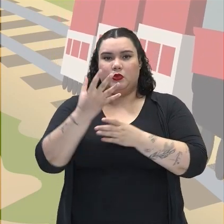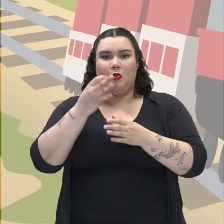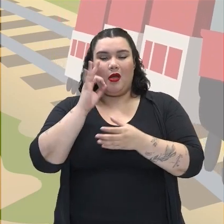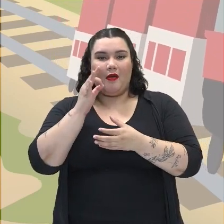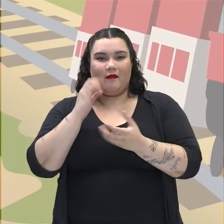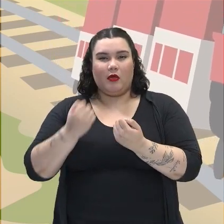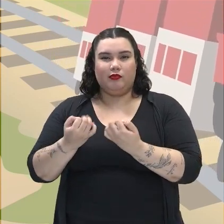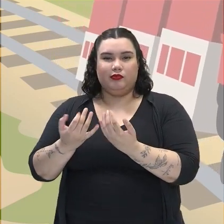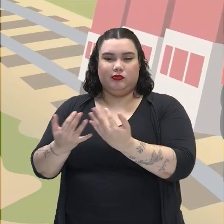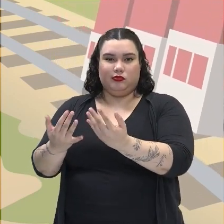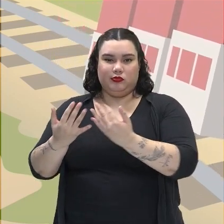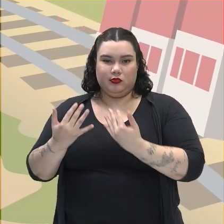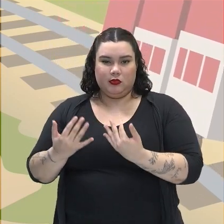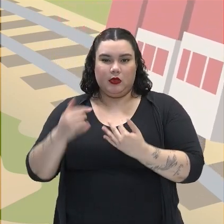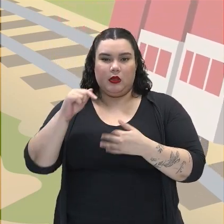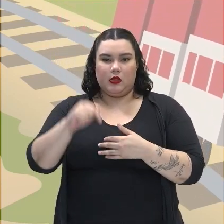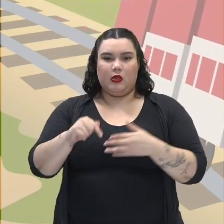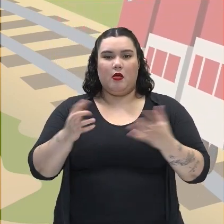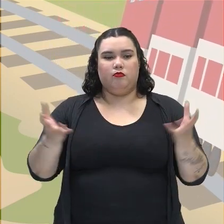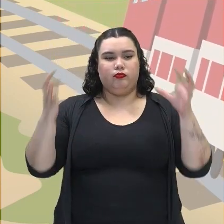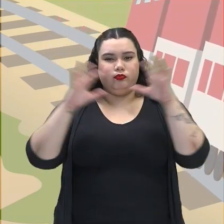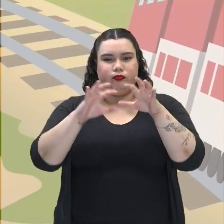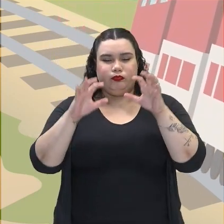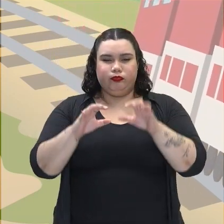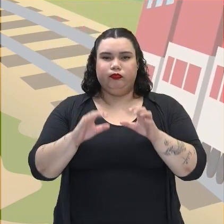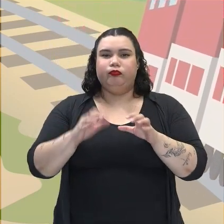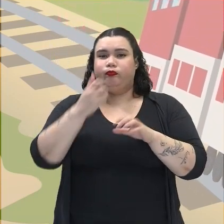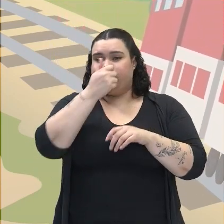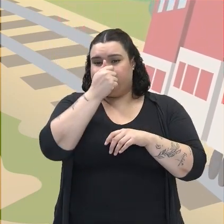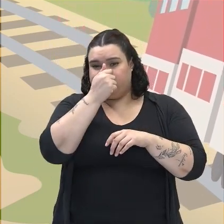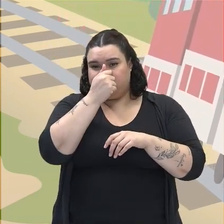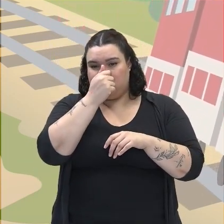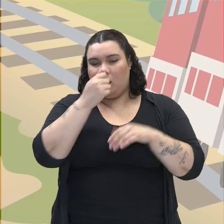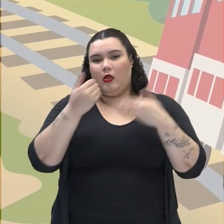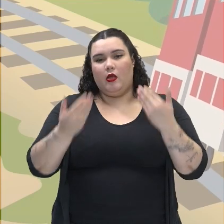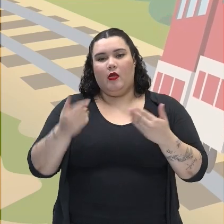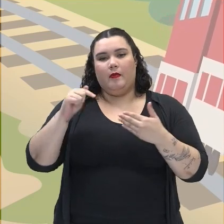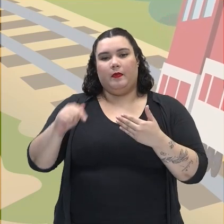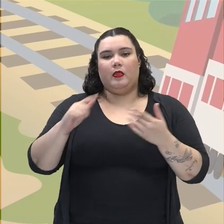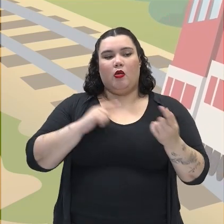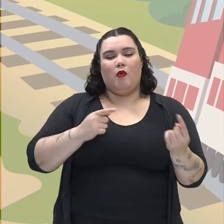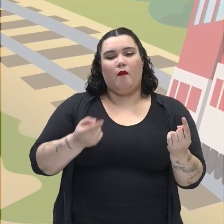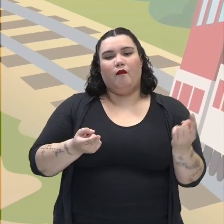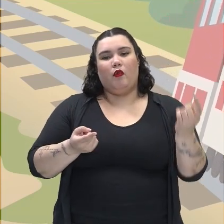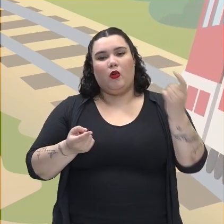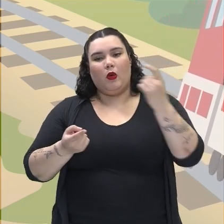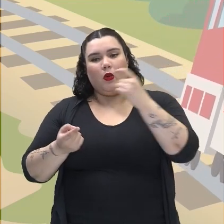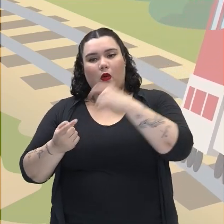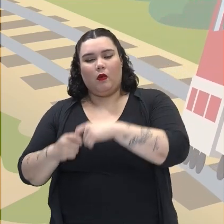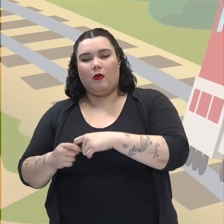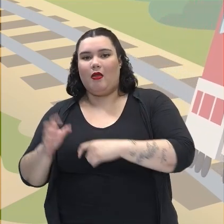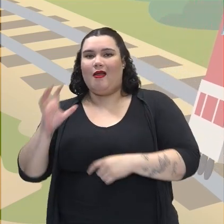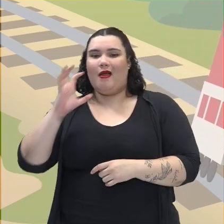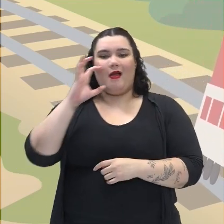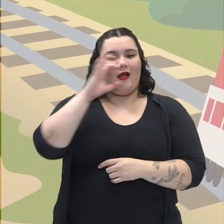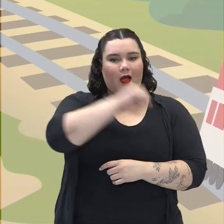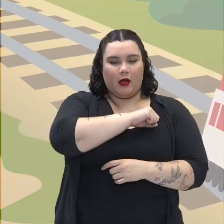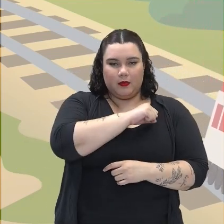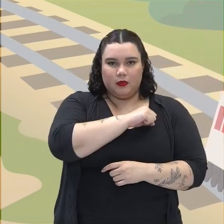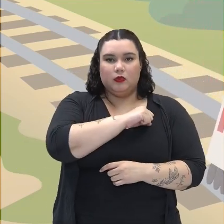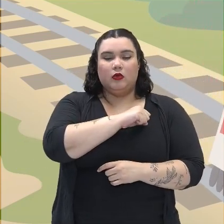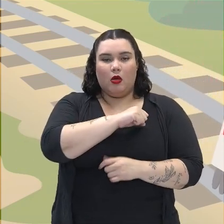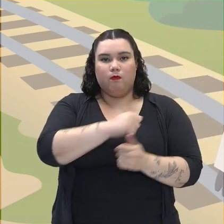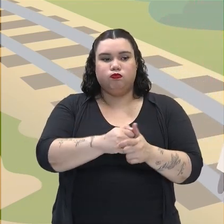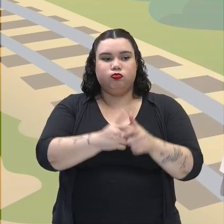armazenada, eram embarcados nessa maria fumaça, e fazer o caminho inverso, trazendo de modo mais rápido e em maior